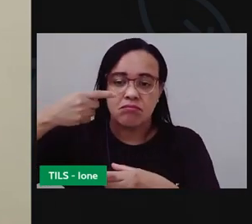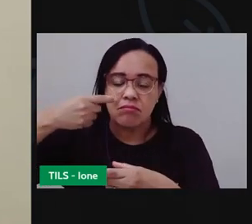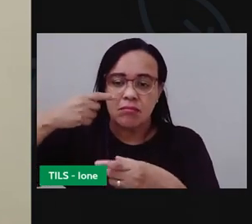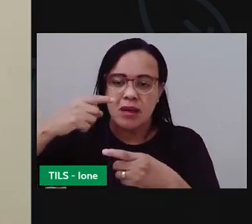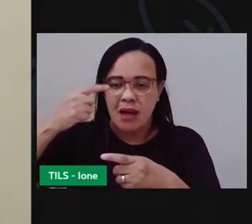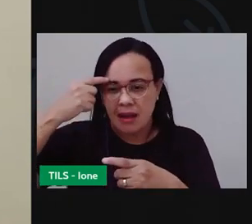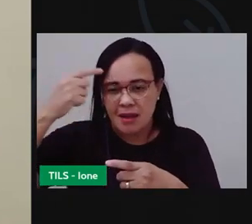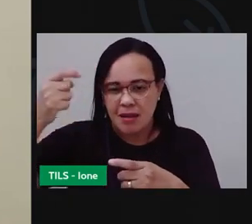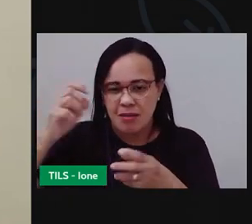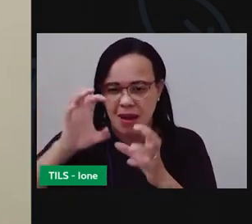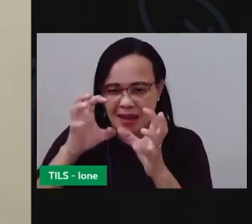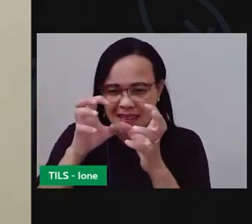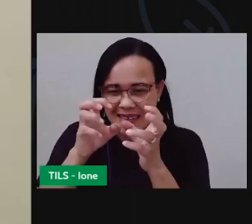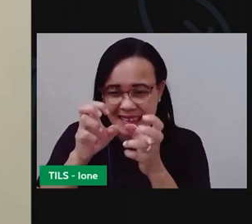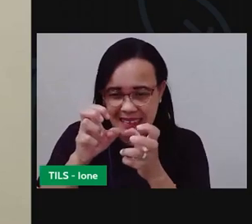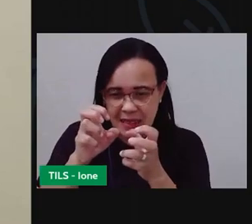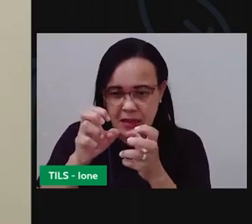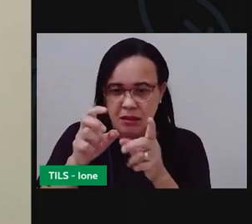da composteira